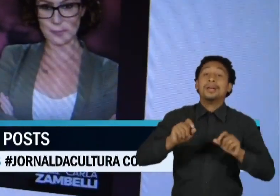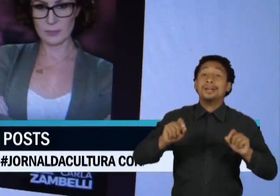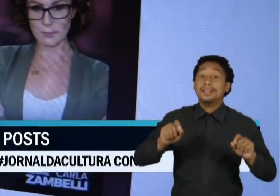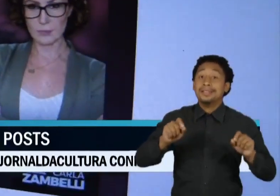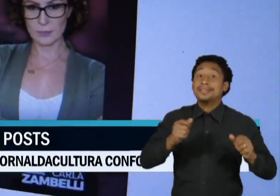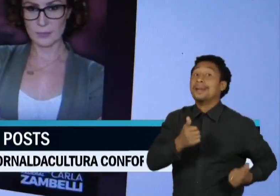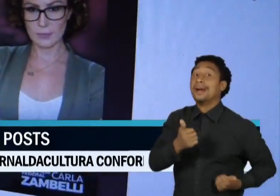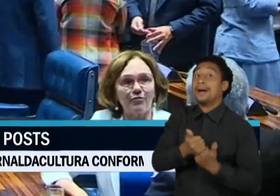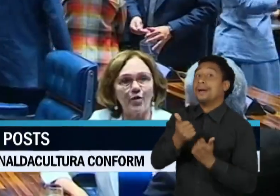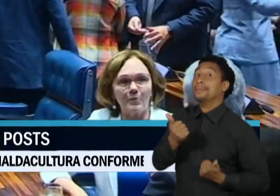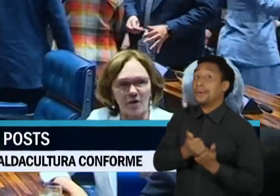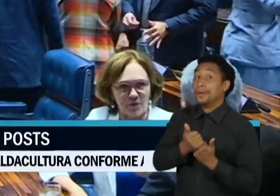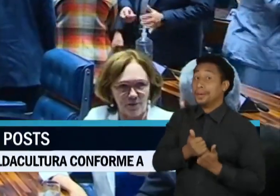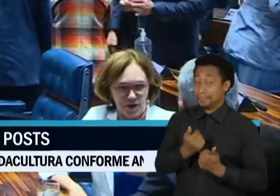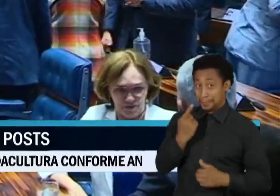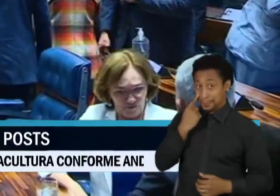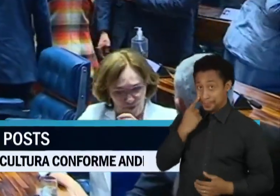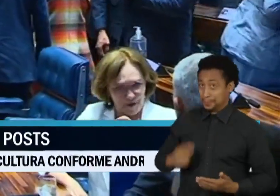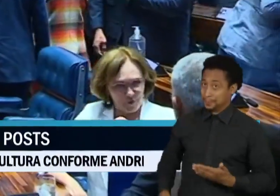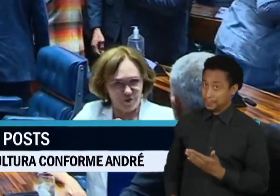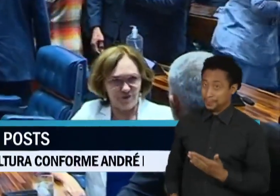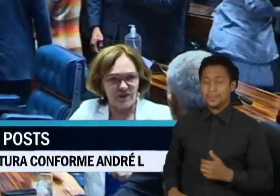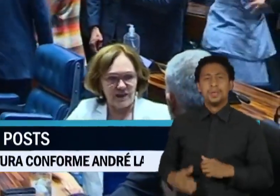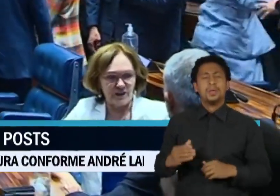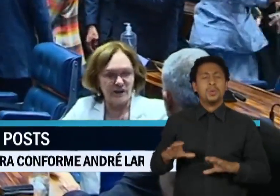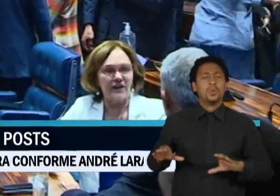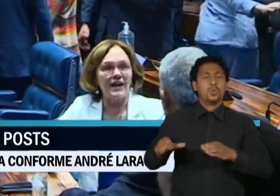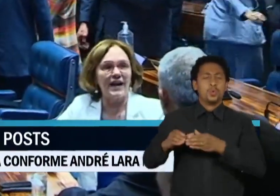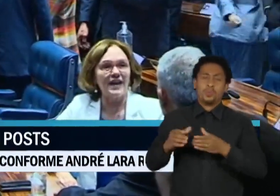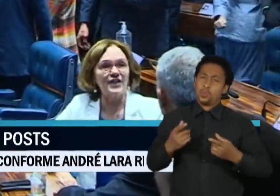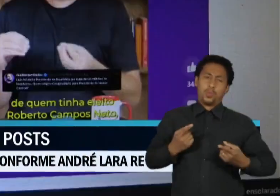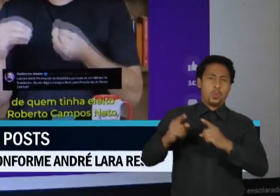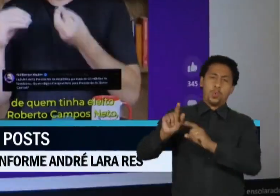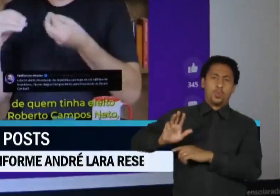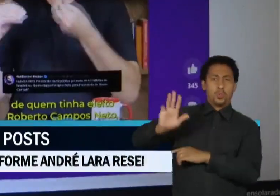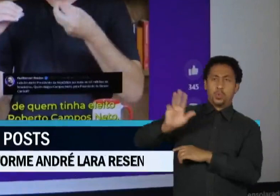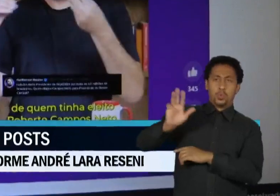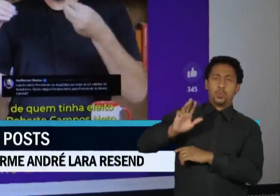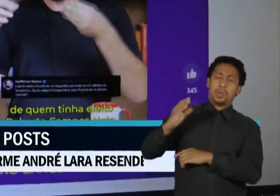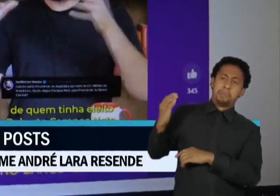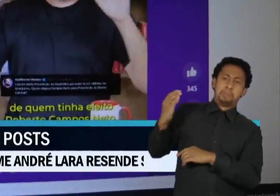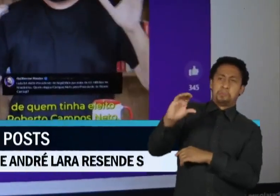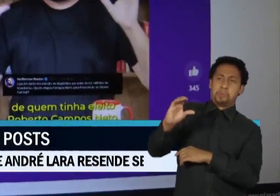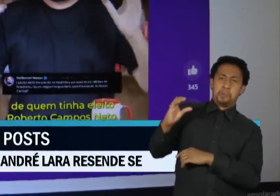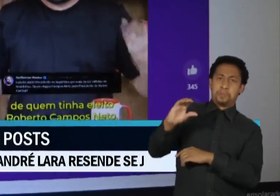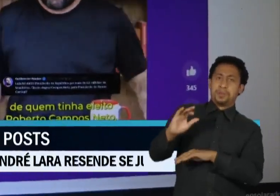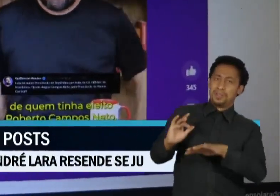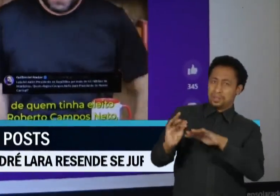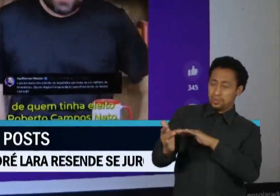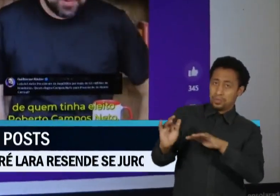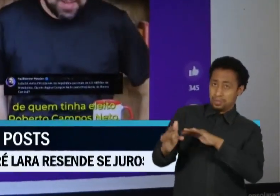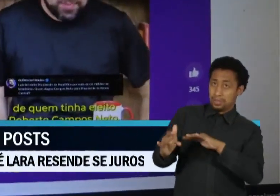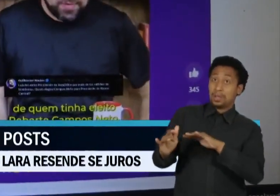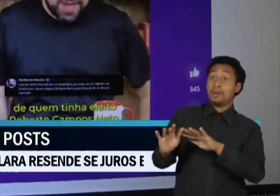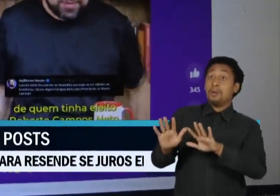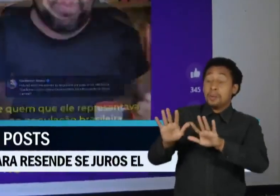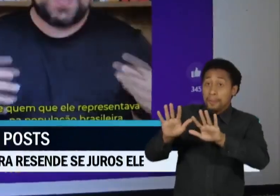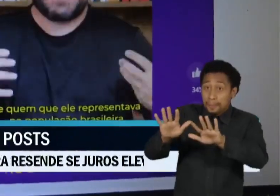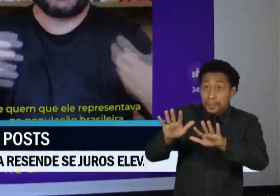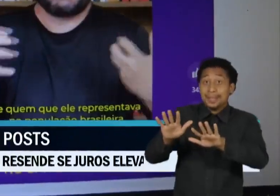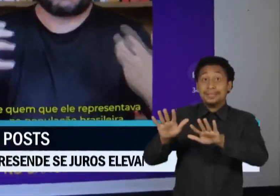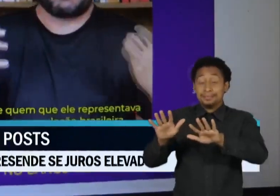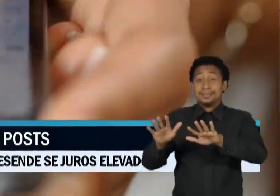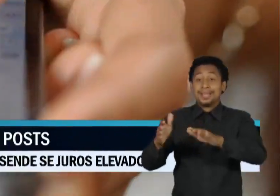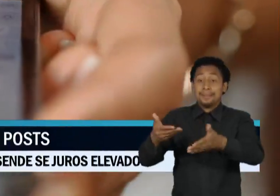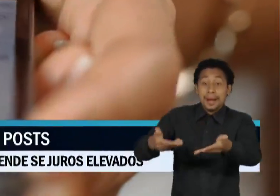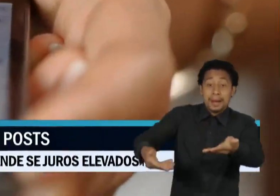O número de publicações entre parlamentares da oposição e governistas não foi o que chamou mais atenção, e sim a capacidade de